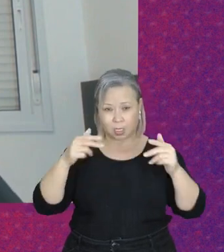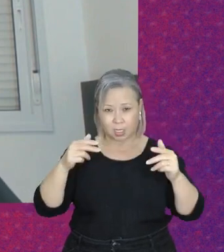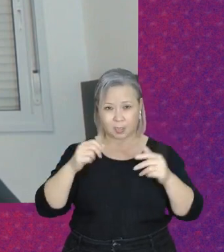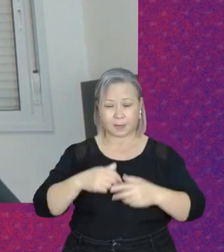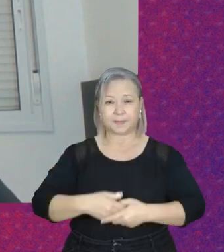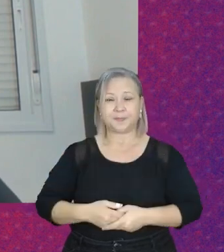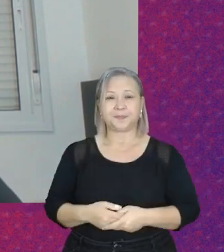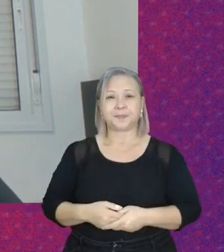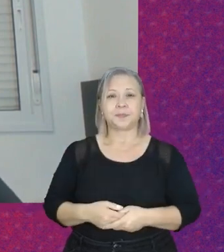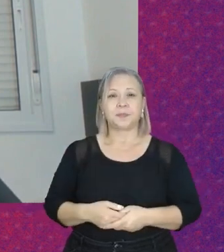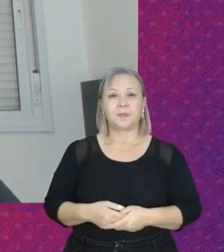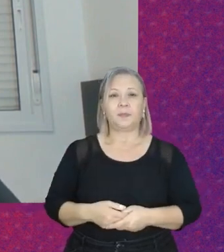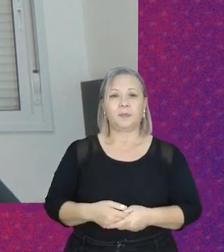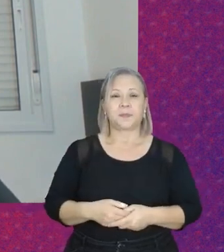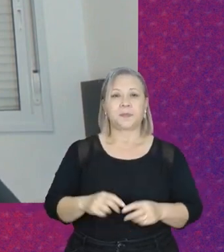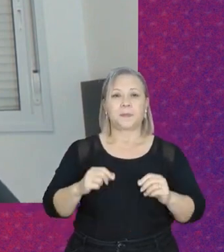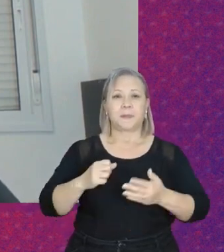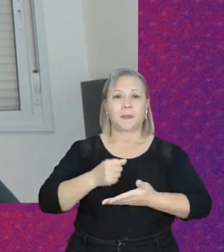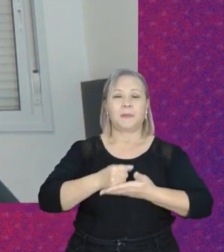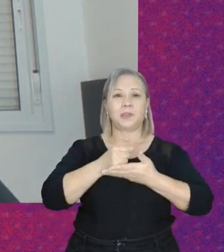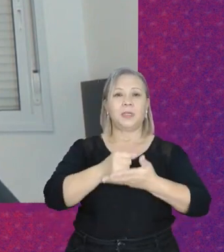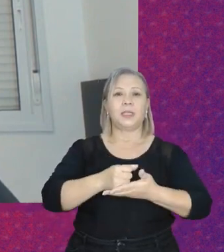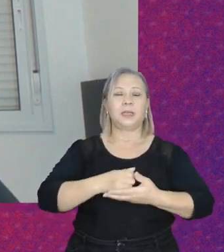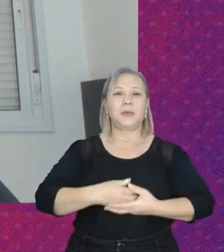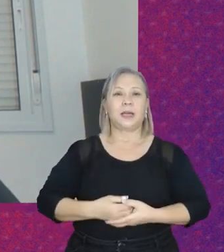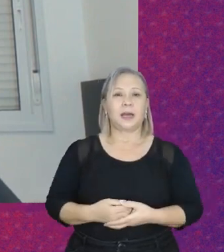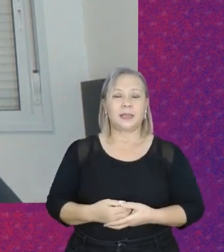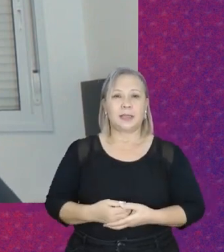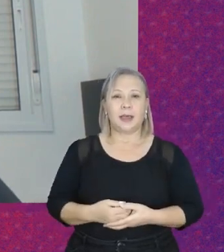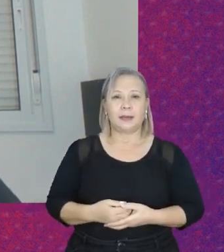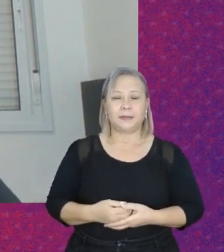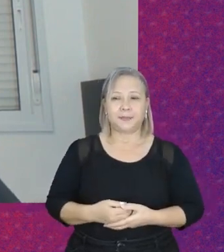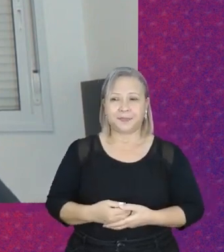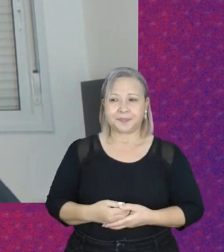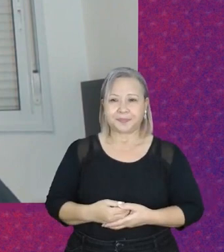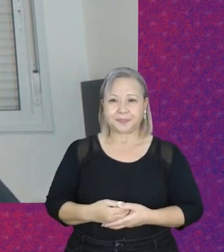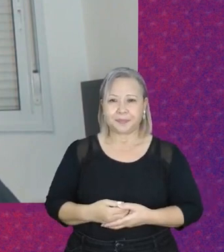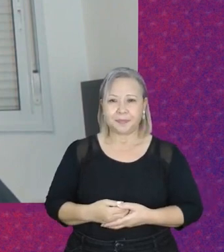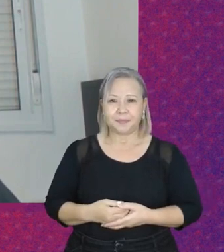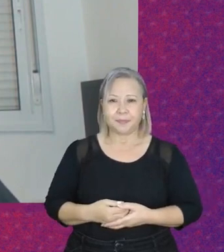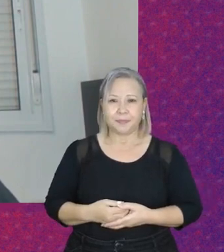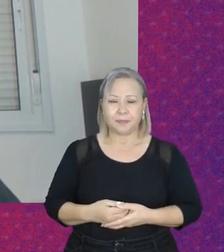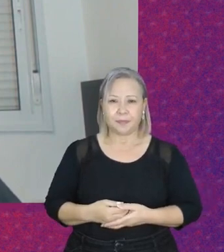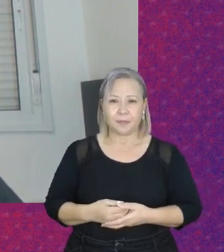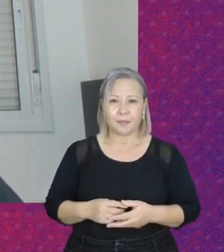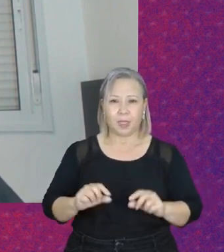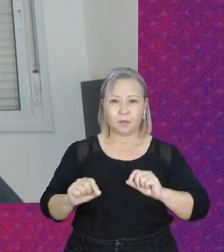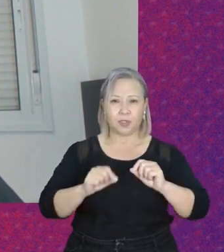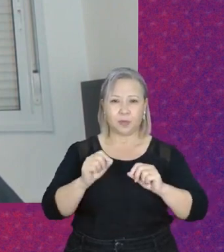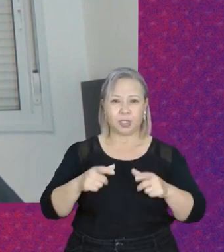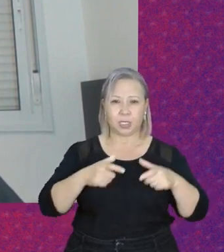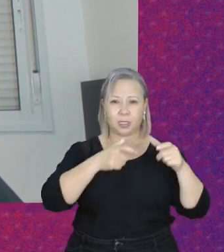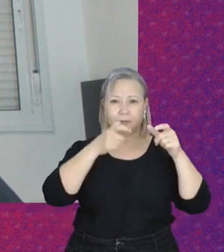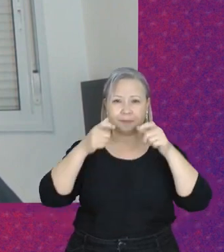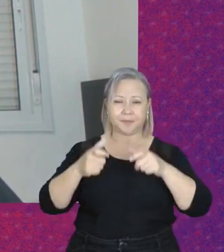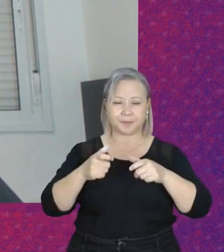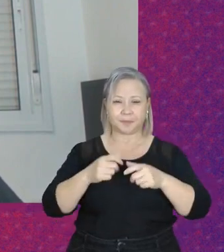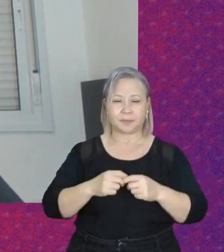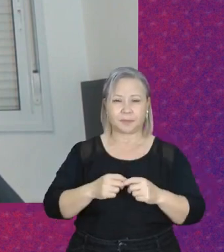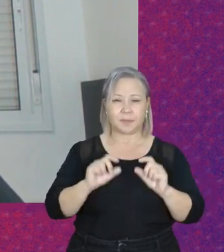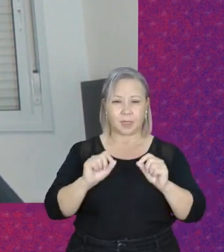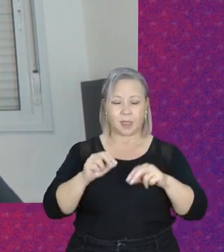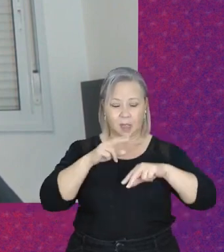subsidiam a elaboração de políticas públicas, tenham um recorte de